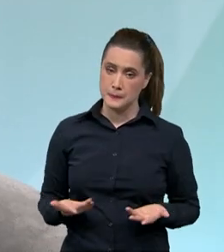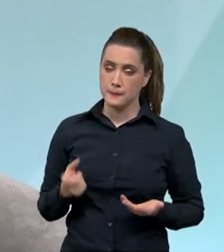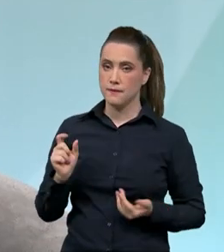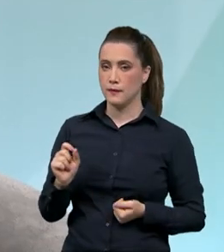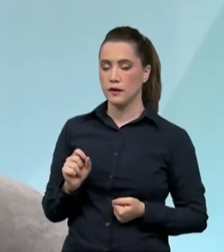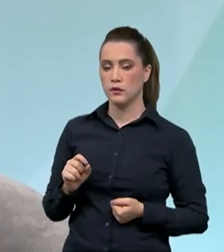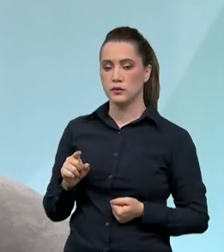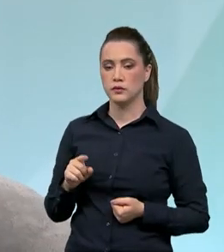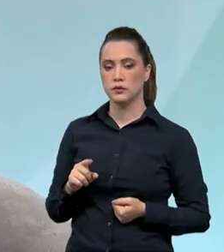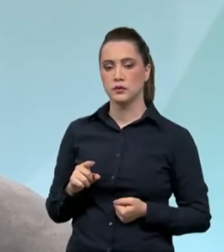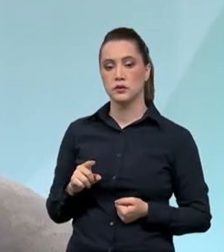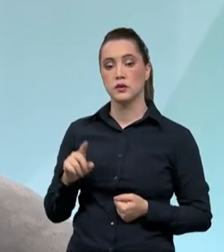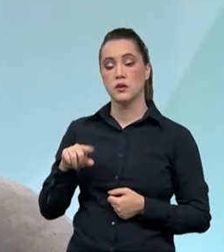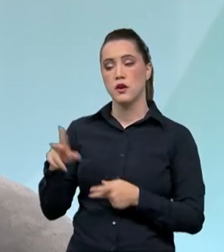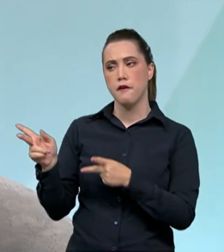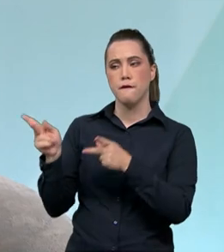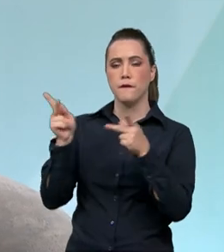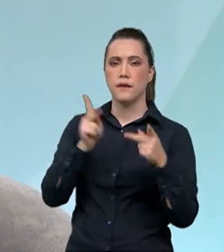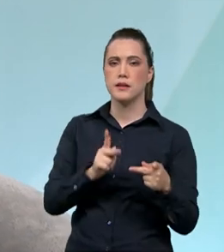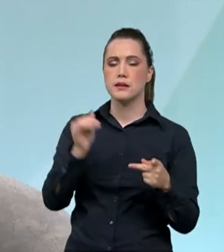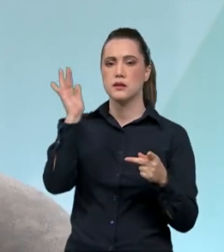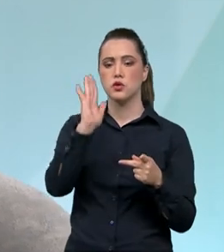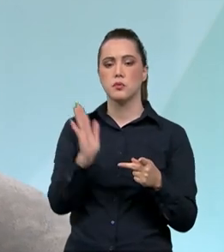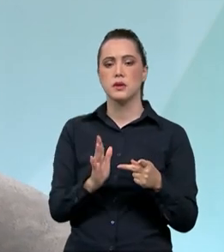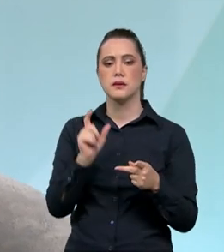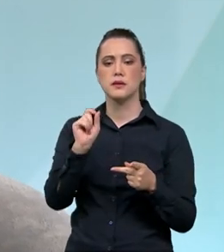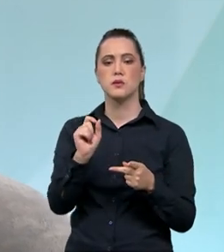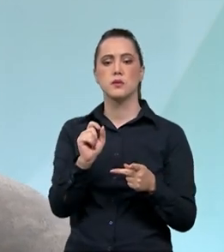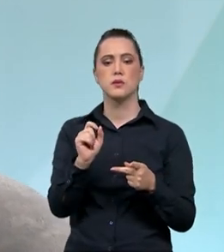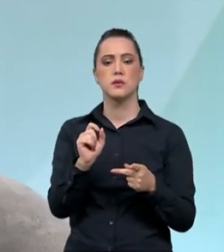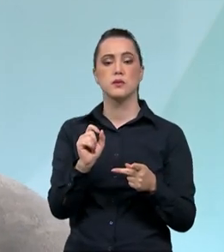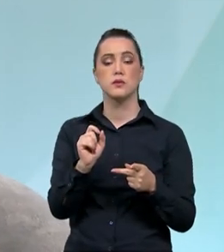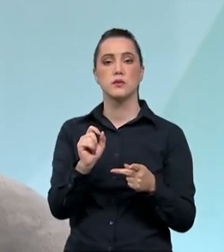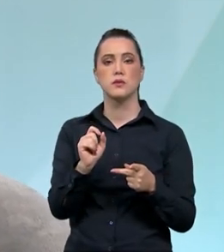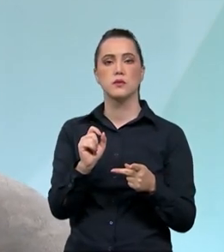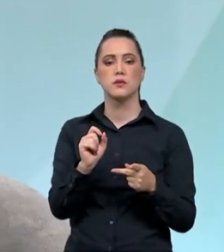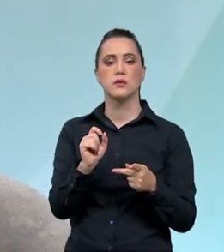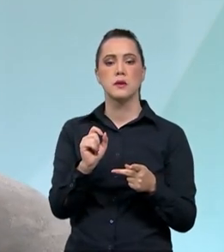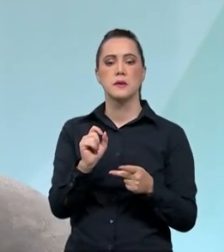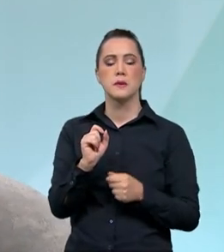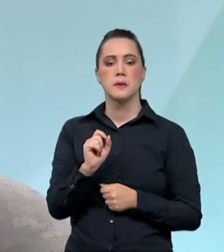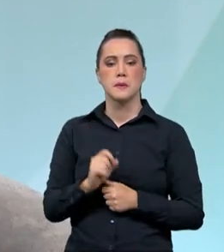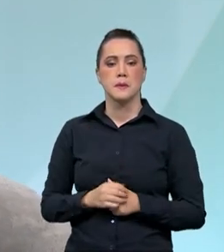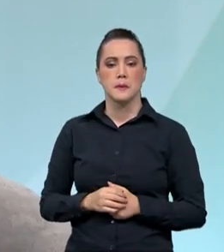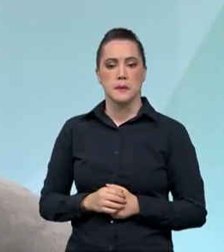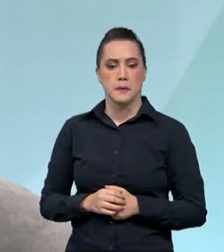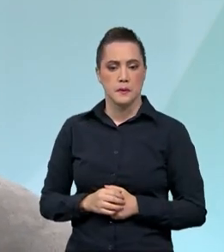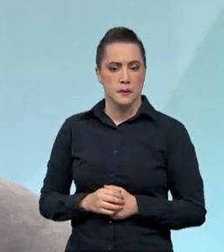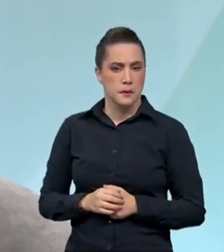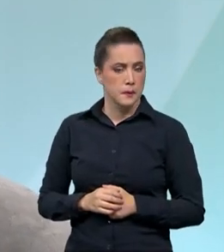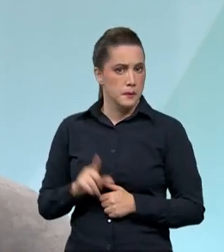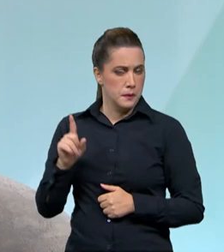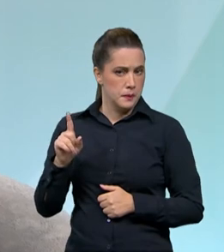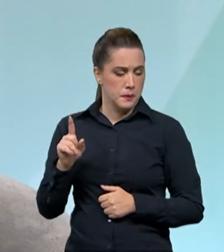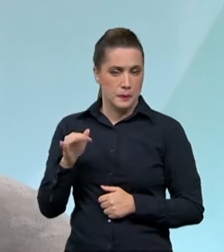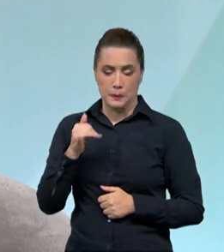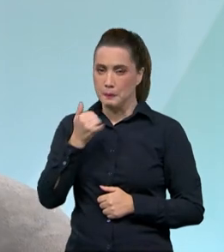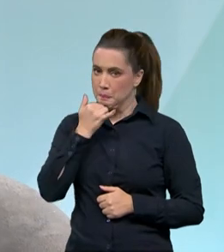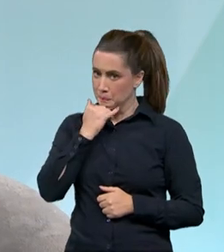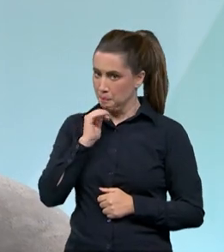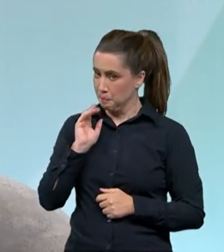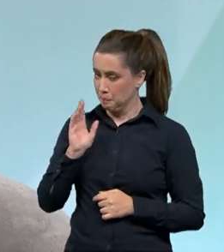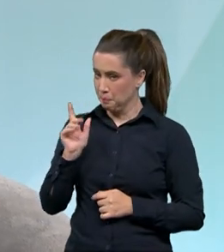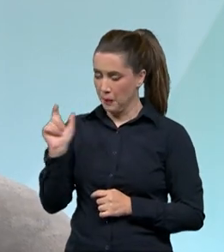Visit Brasil, Visa Free, Come a Visit, e essa